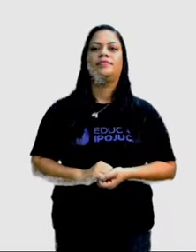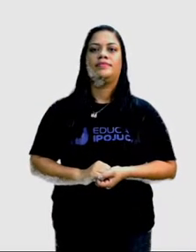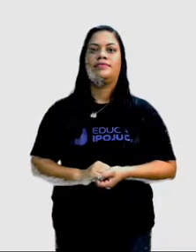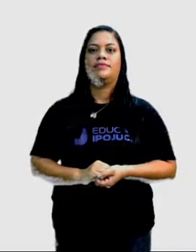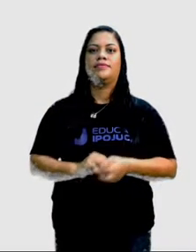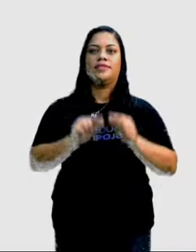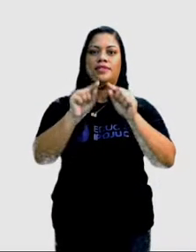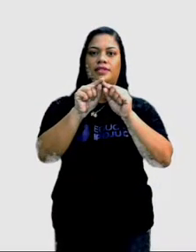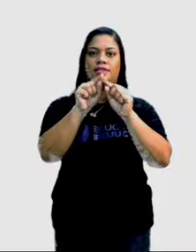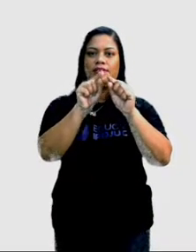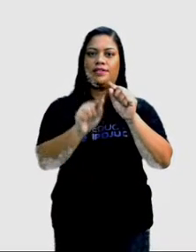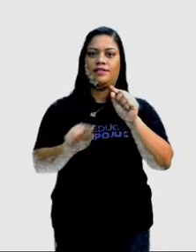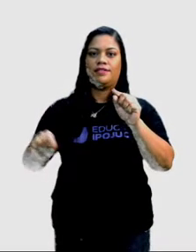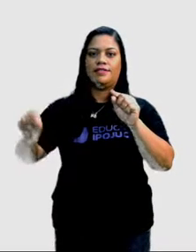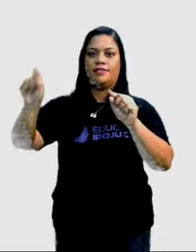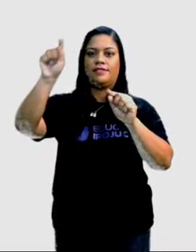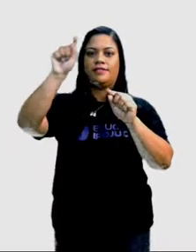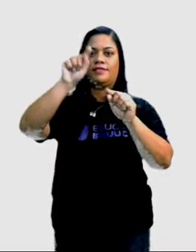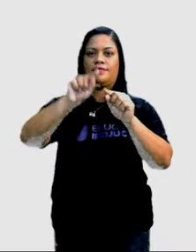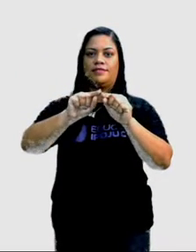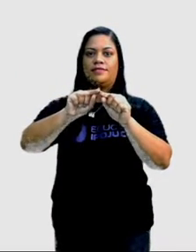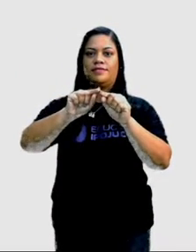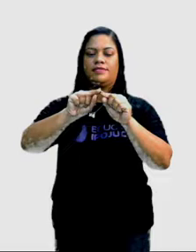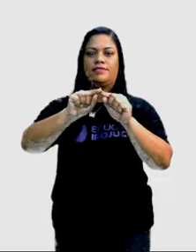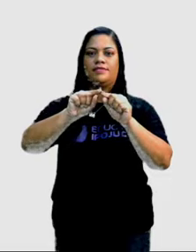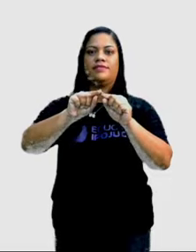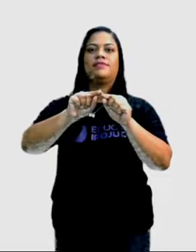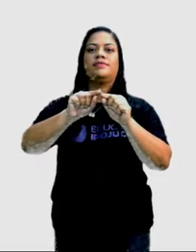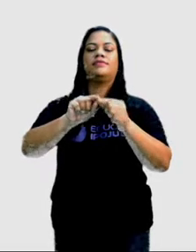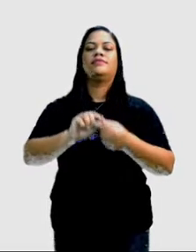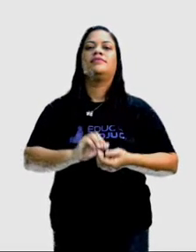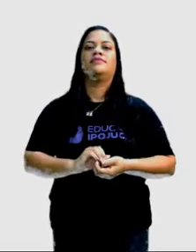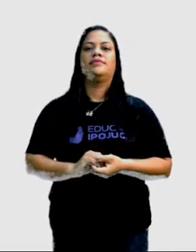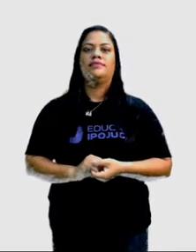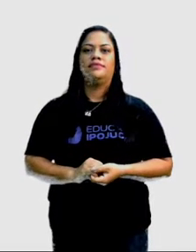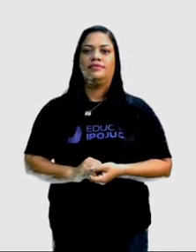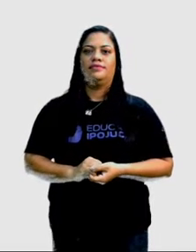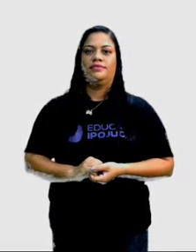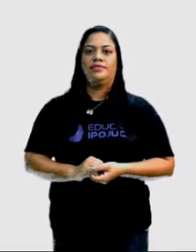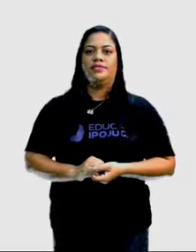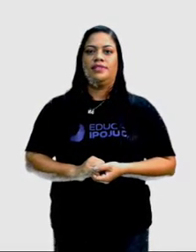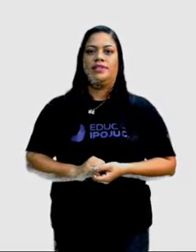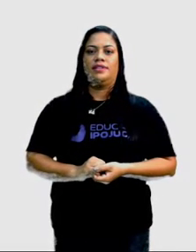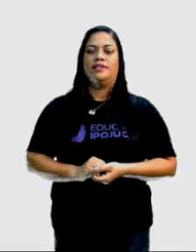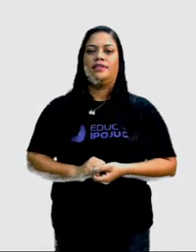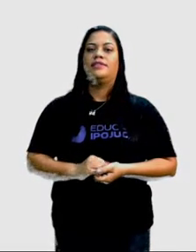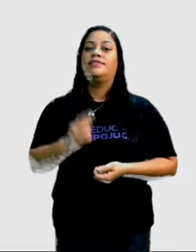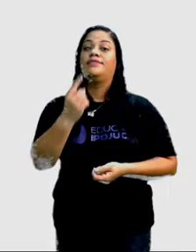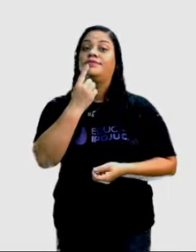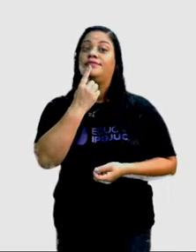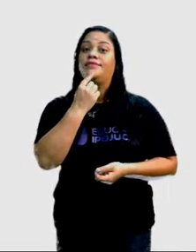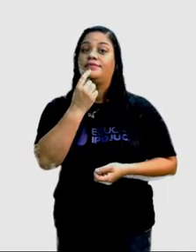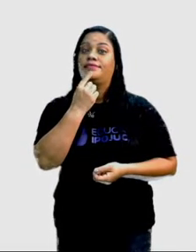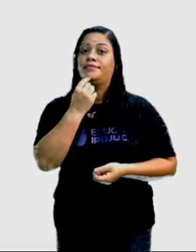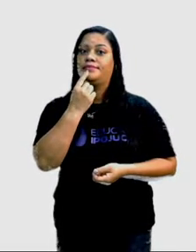Agora, a região circular ou círculo e seu contorno. A região é a parte